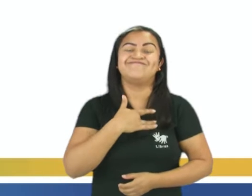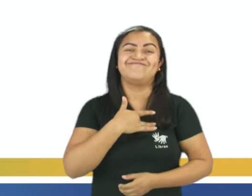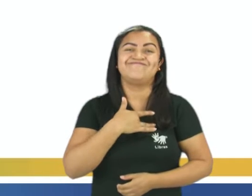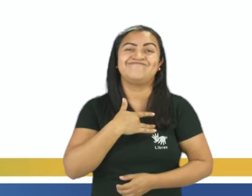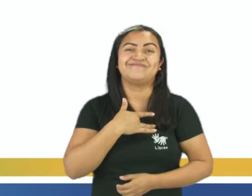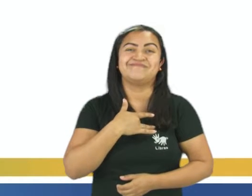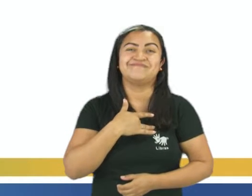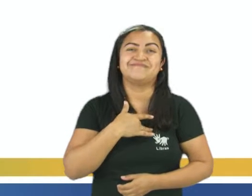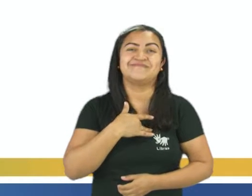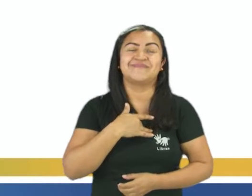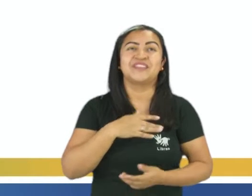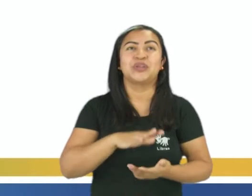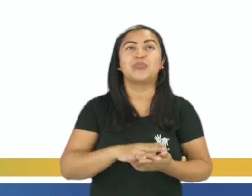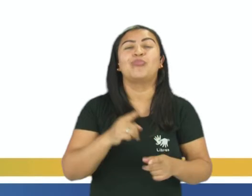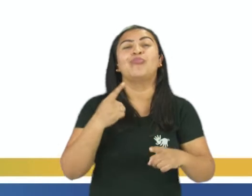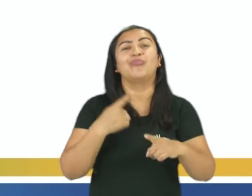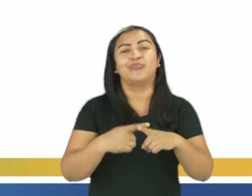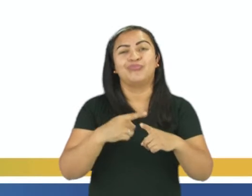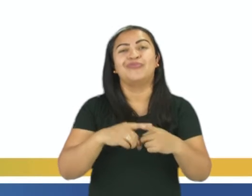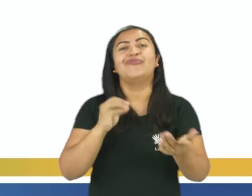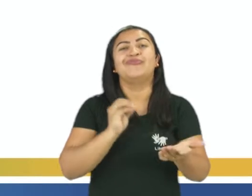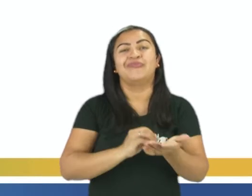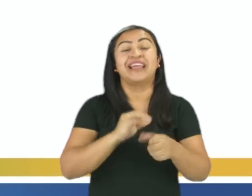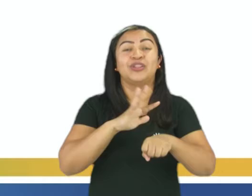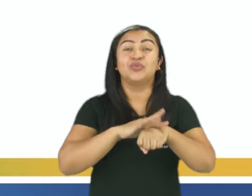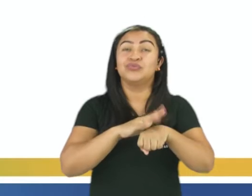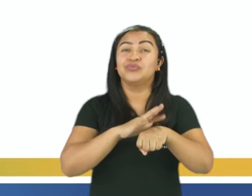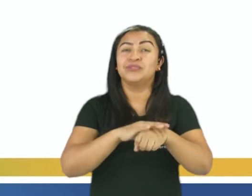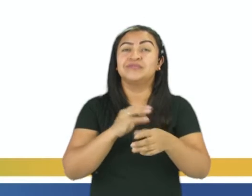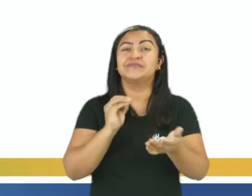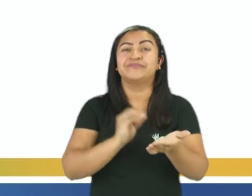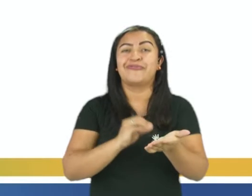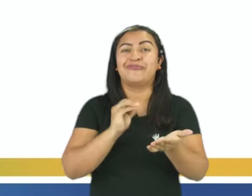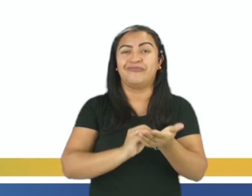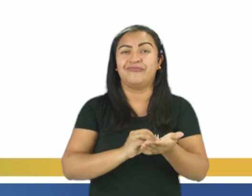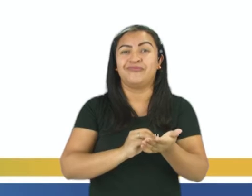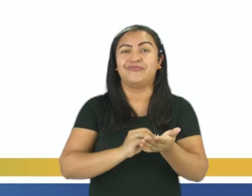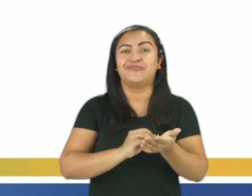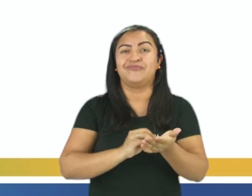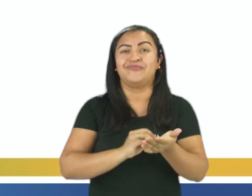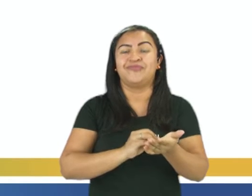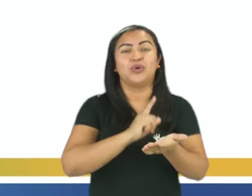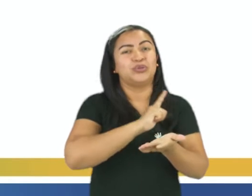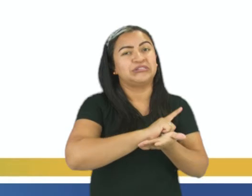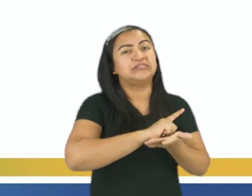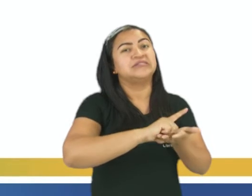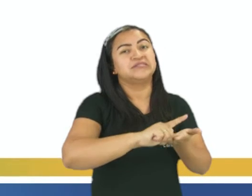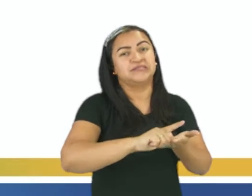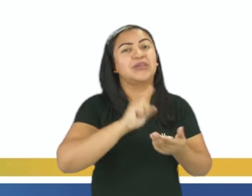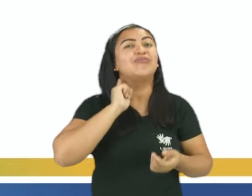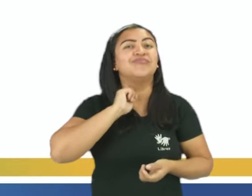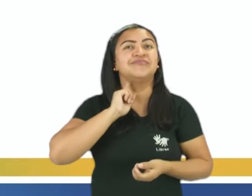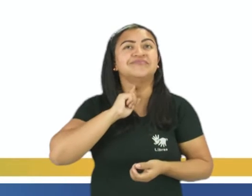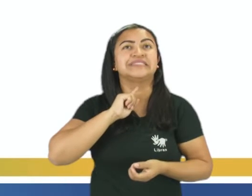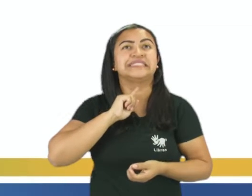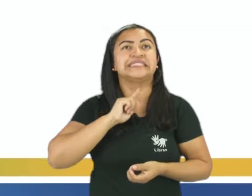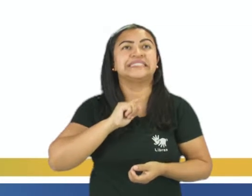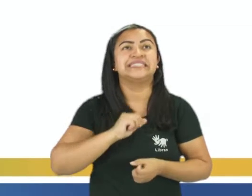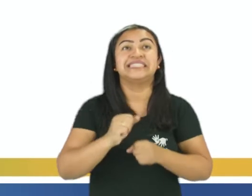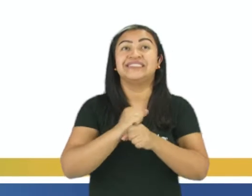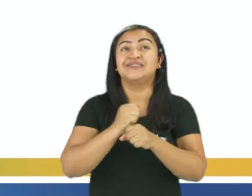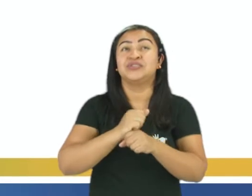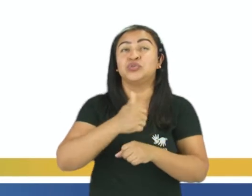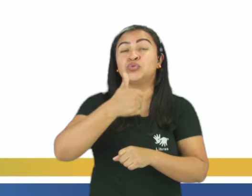precariedade de saneamento básico em 2018. Naquele ano, 2.180 morreram em